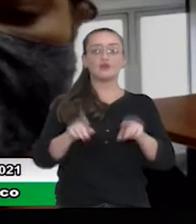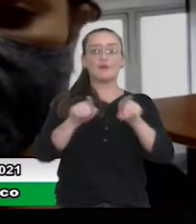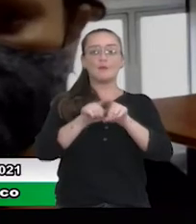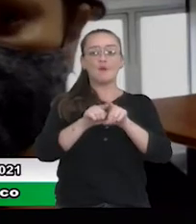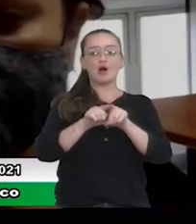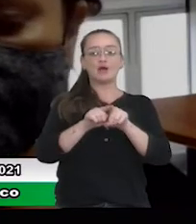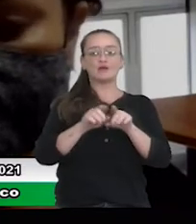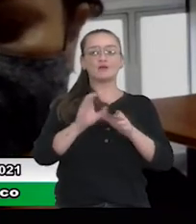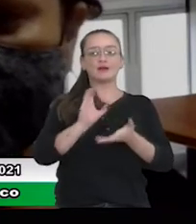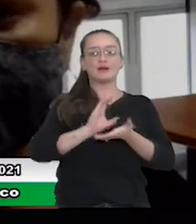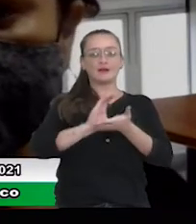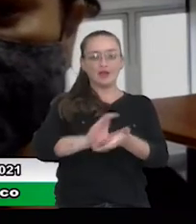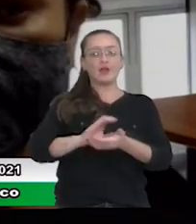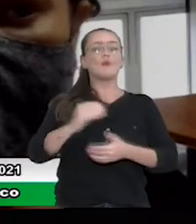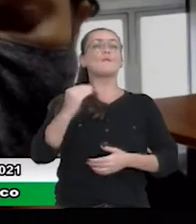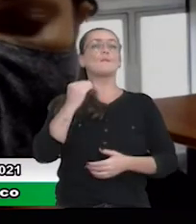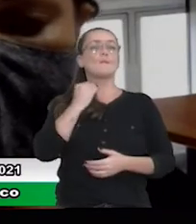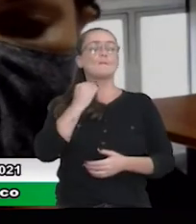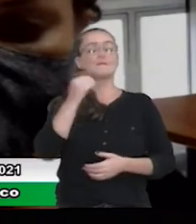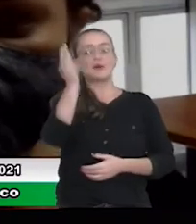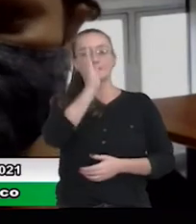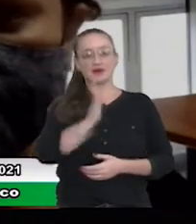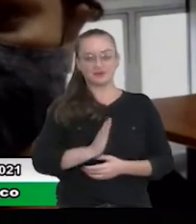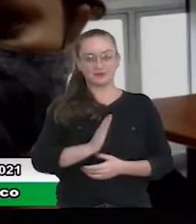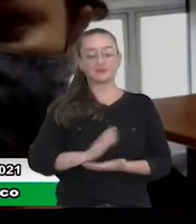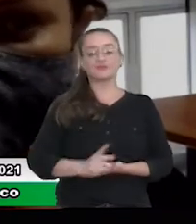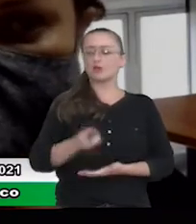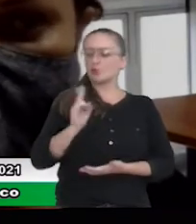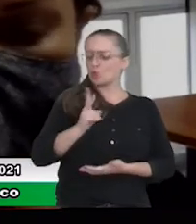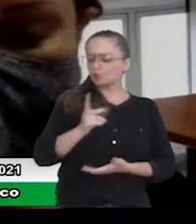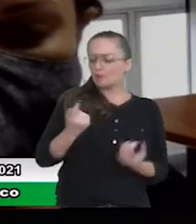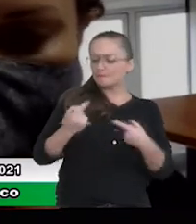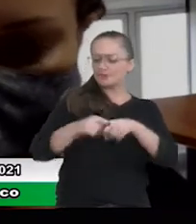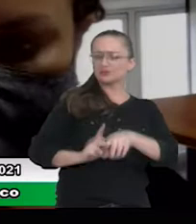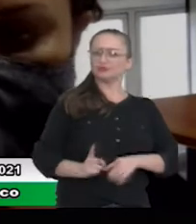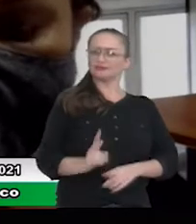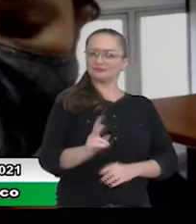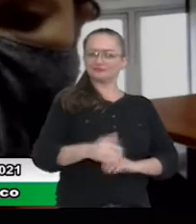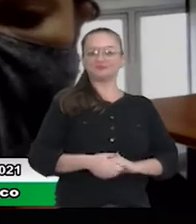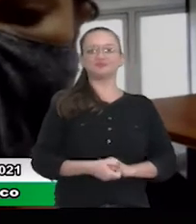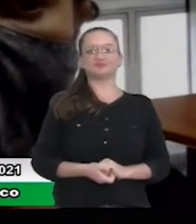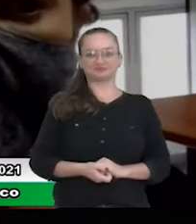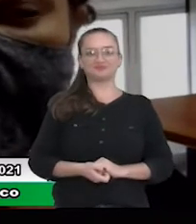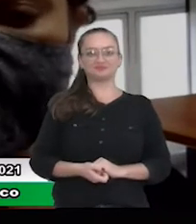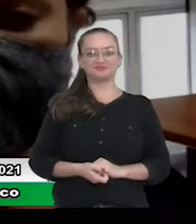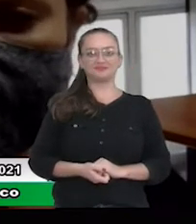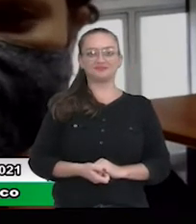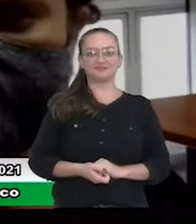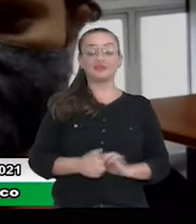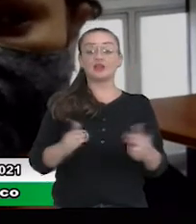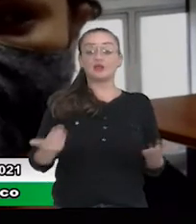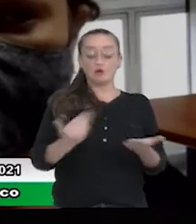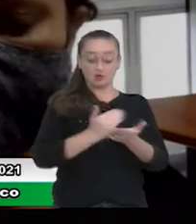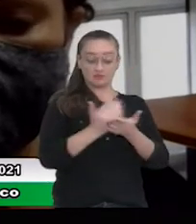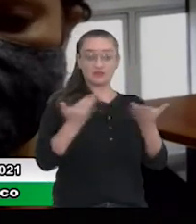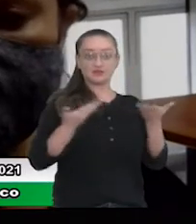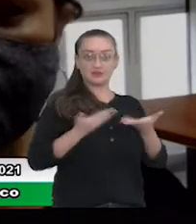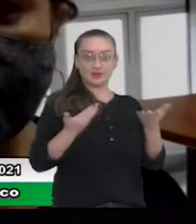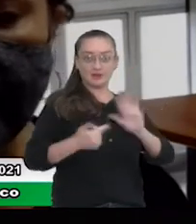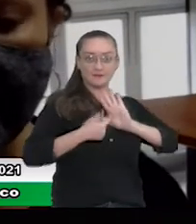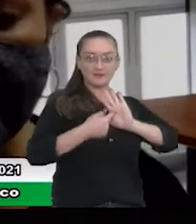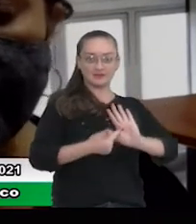e a gente espera conseguir manter essa mesma parceria. Eu vou dar início aqui à